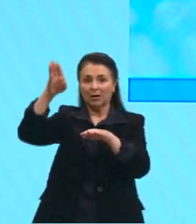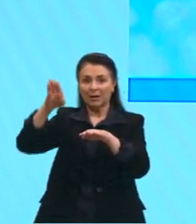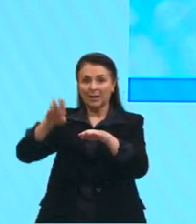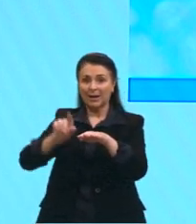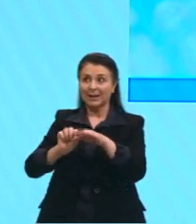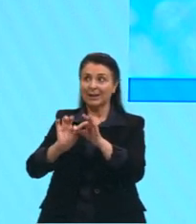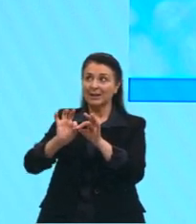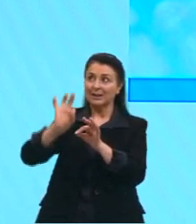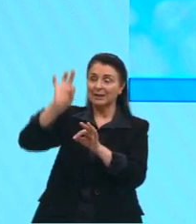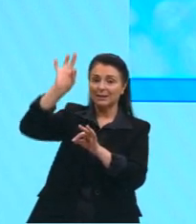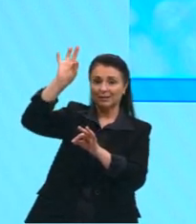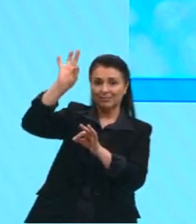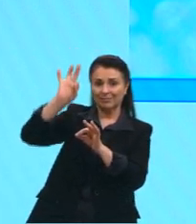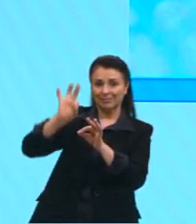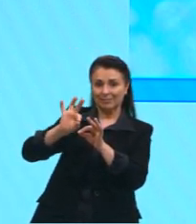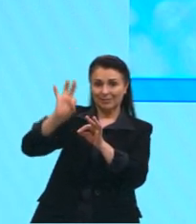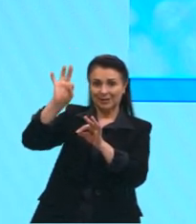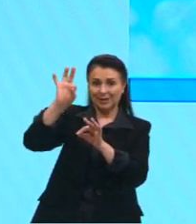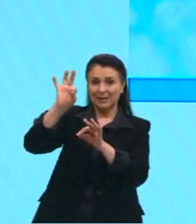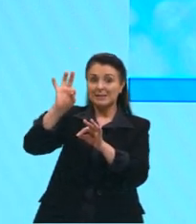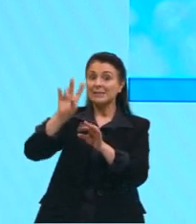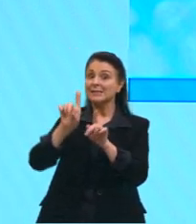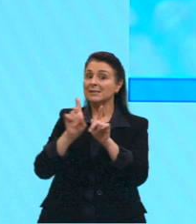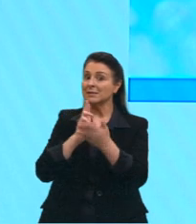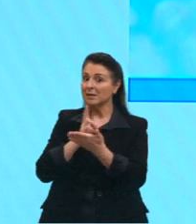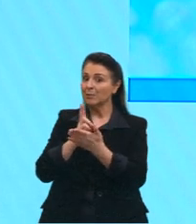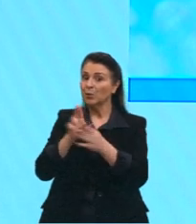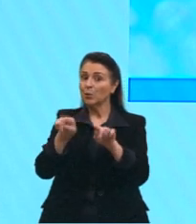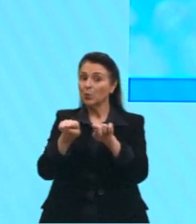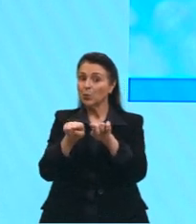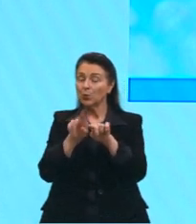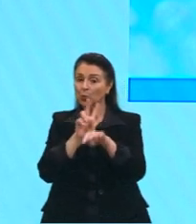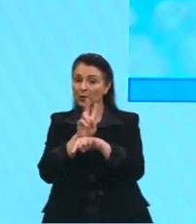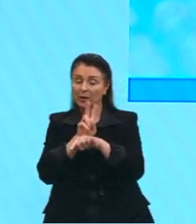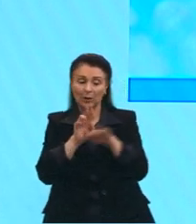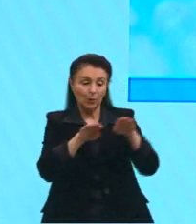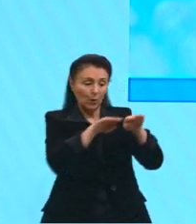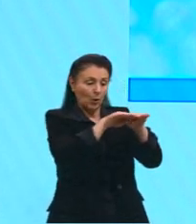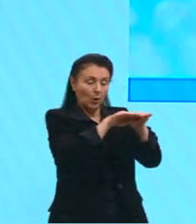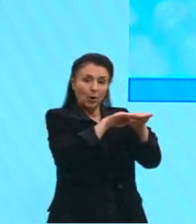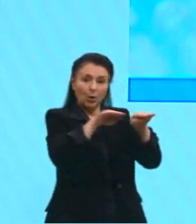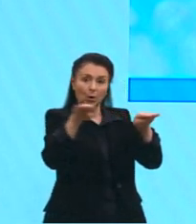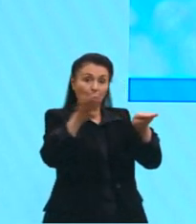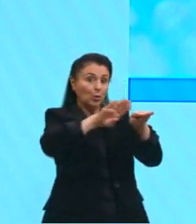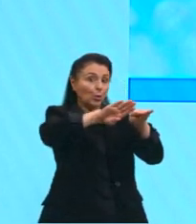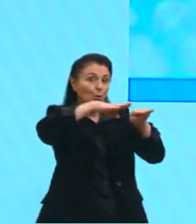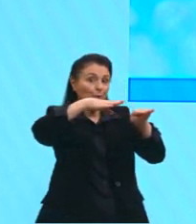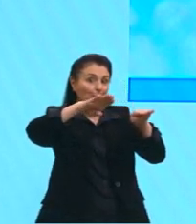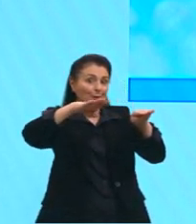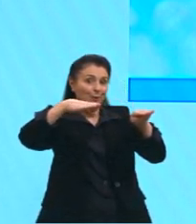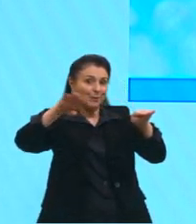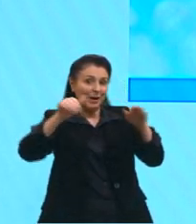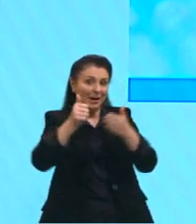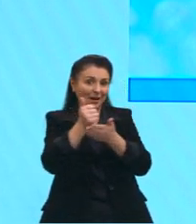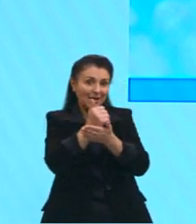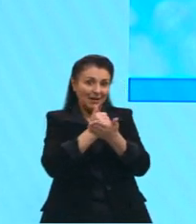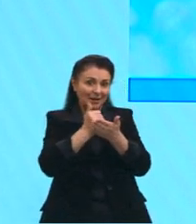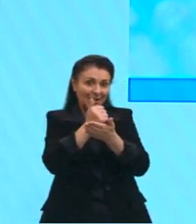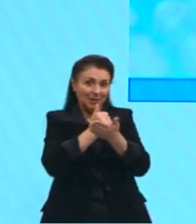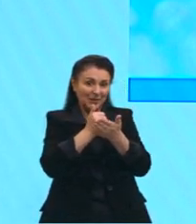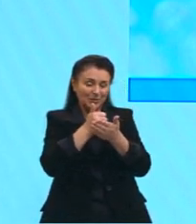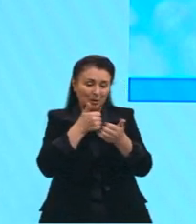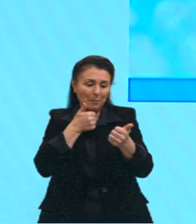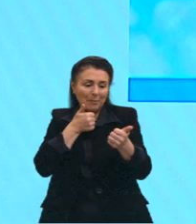certo? Que começa ali do nível do mar, só que a altura dele é bem menor, ó. Que é onde ele começa, a base dele não é